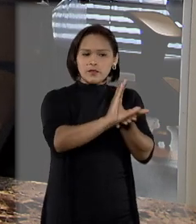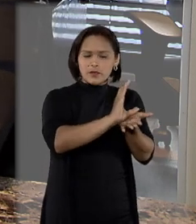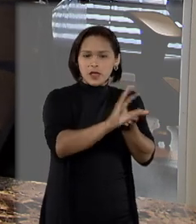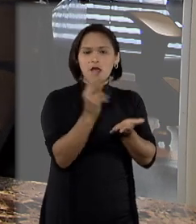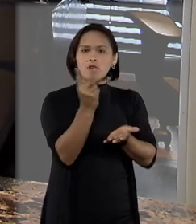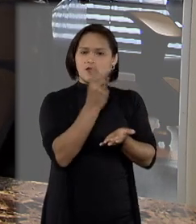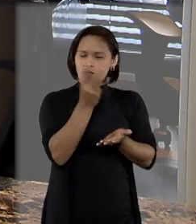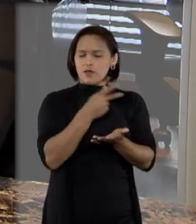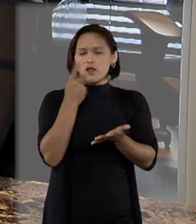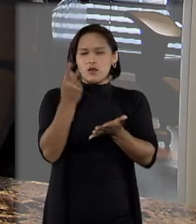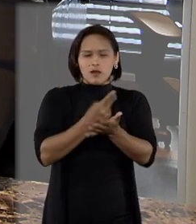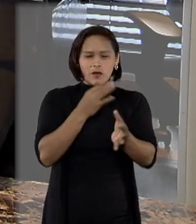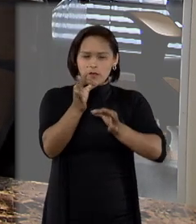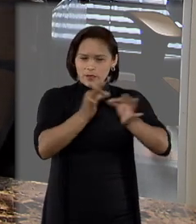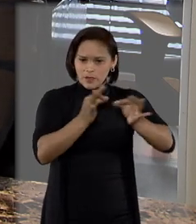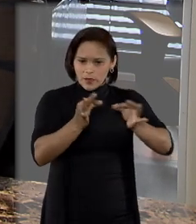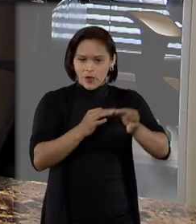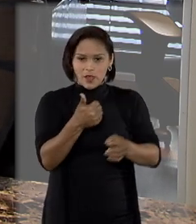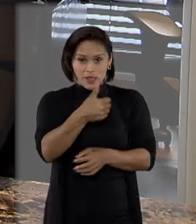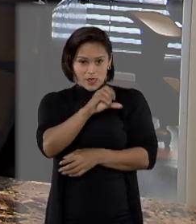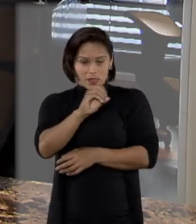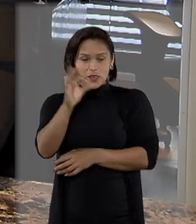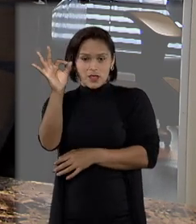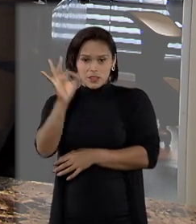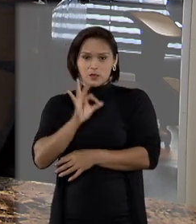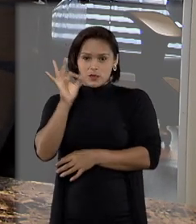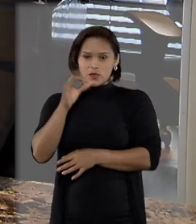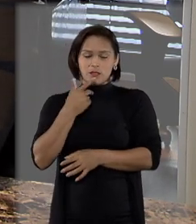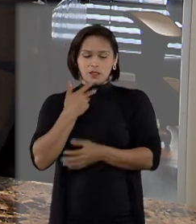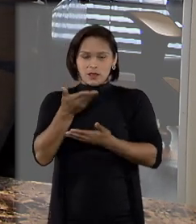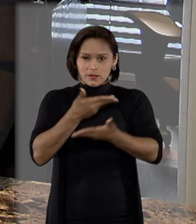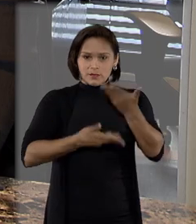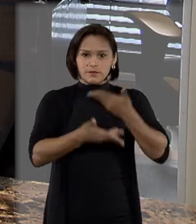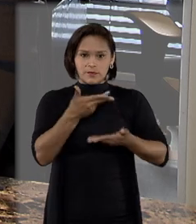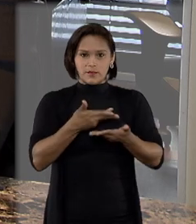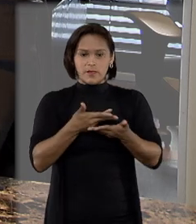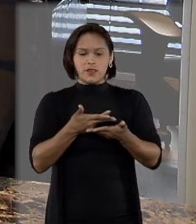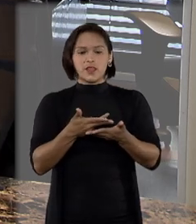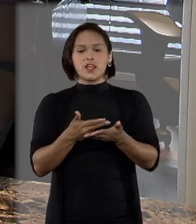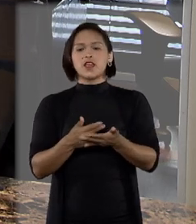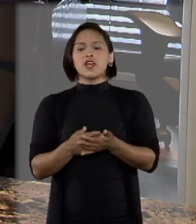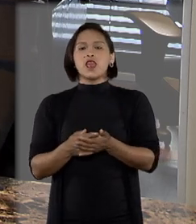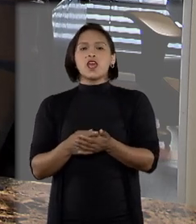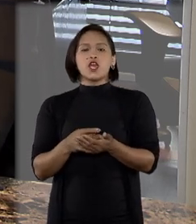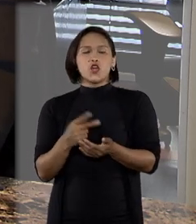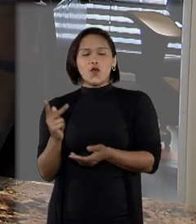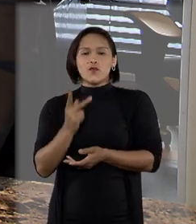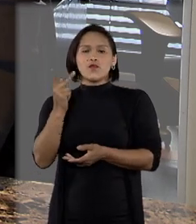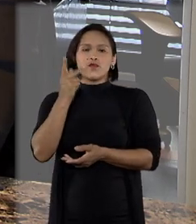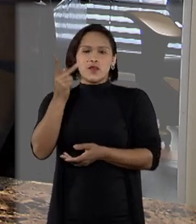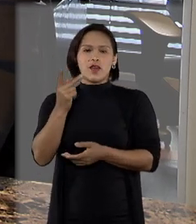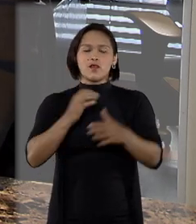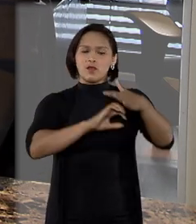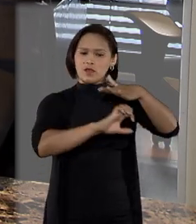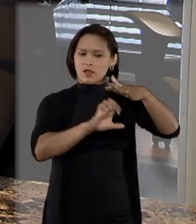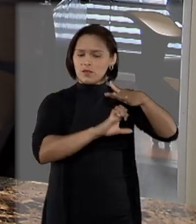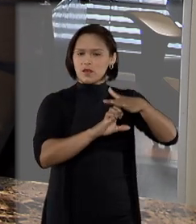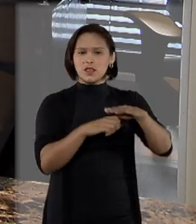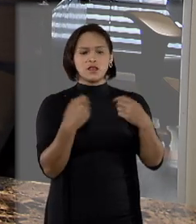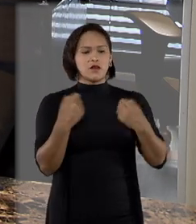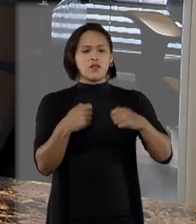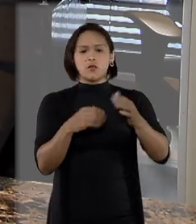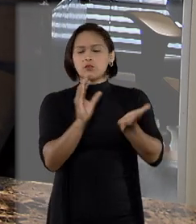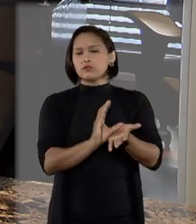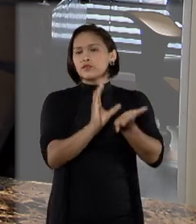que ele deveria ter pago, que seria referente aos 10% do valor da transação e os honorários que a imobiliária já havia recebido nós não